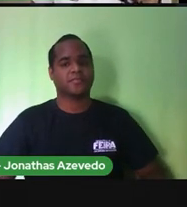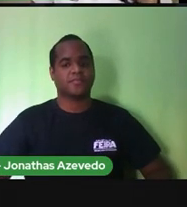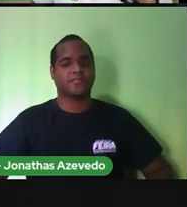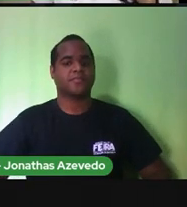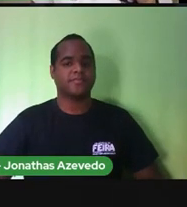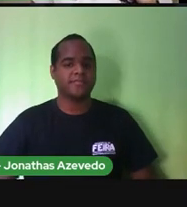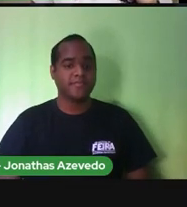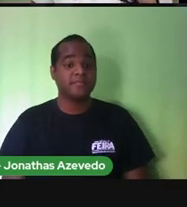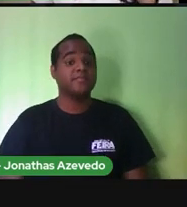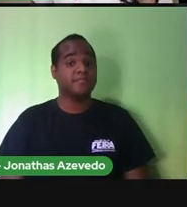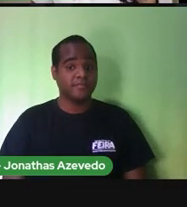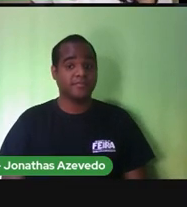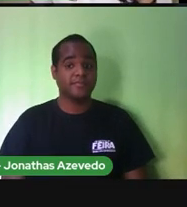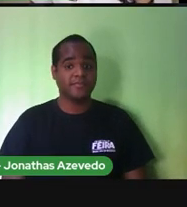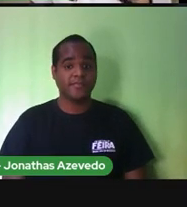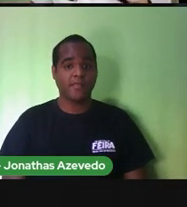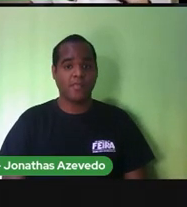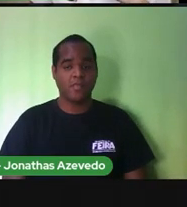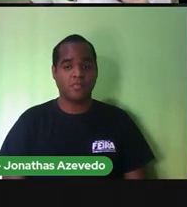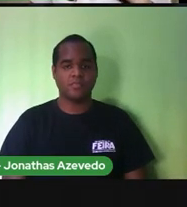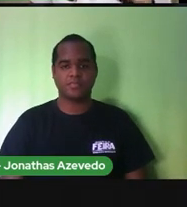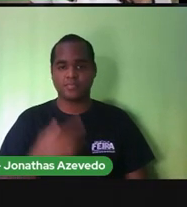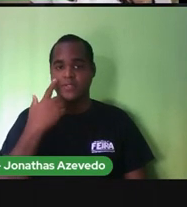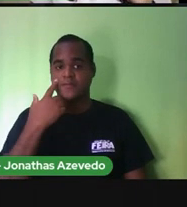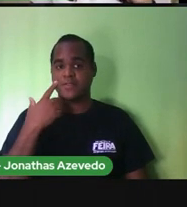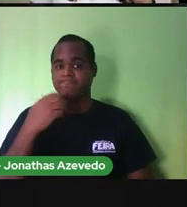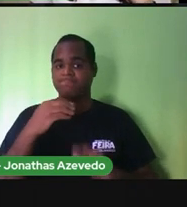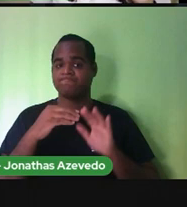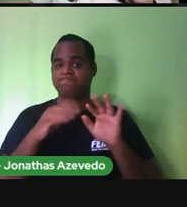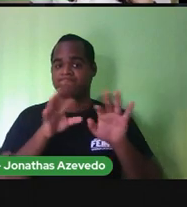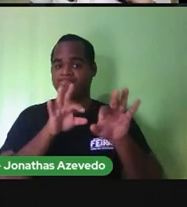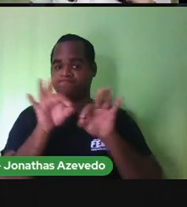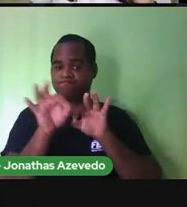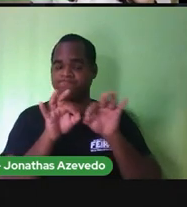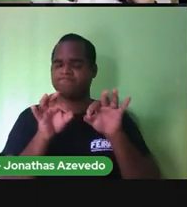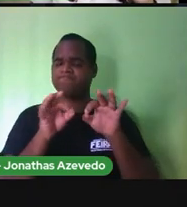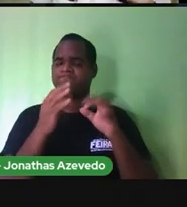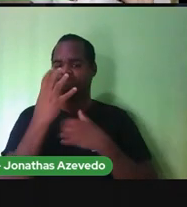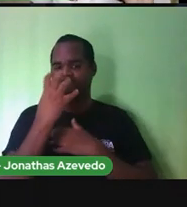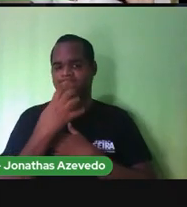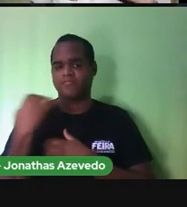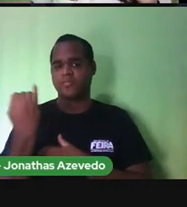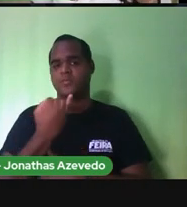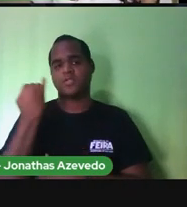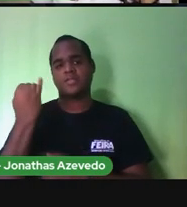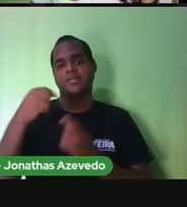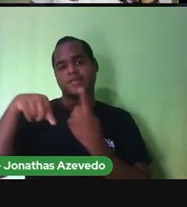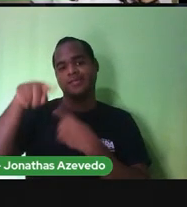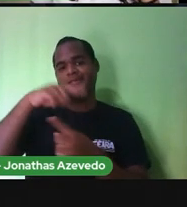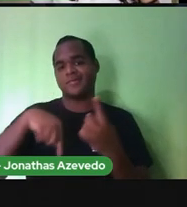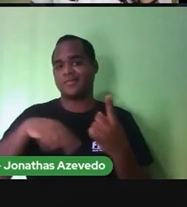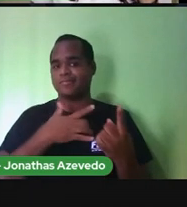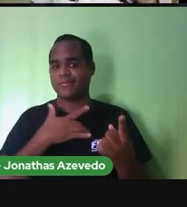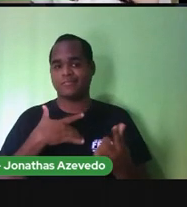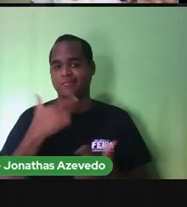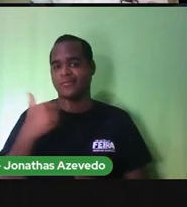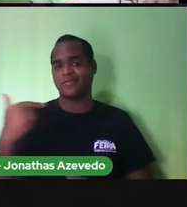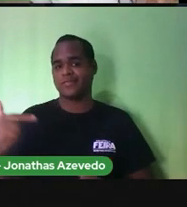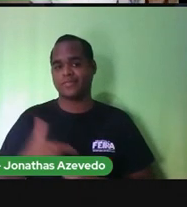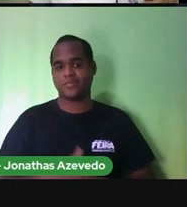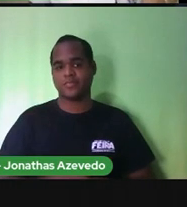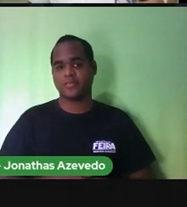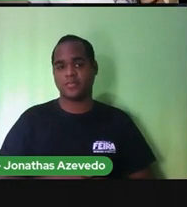isso aqui gente é um problema muito sério a falta de higiene coletiva olha a quantidade de